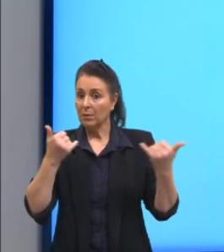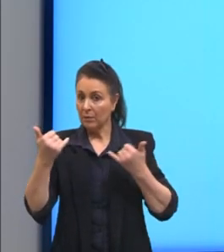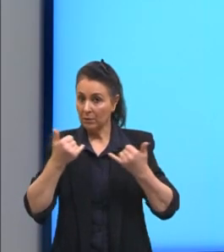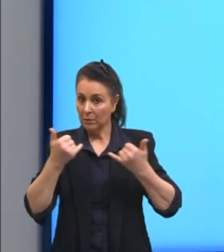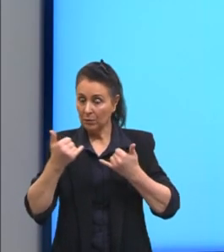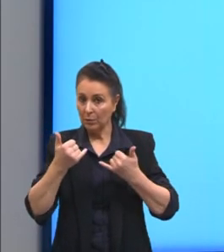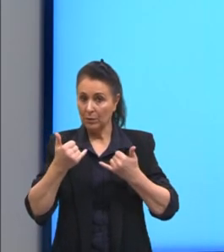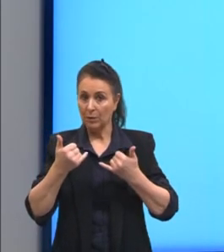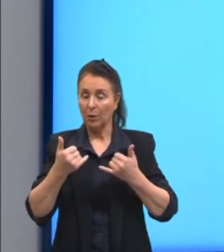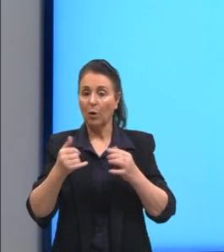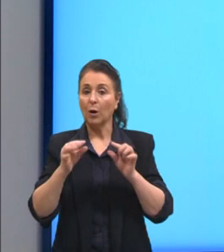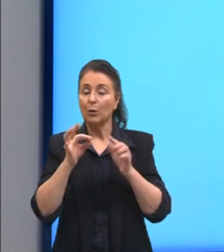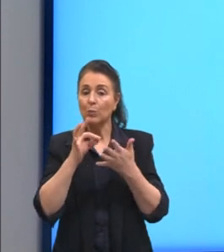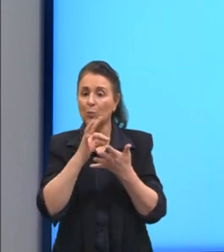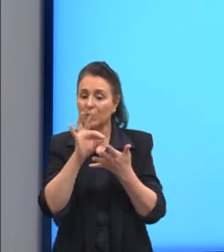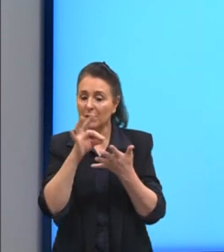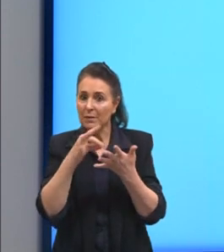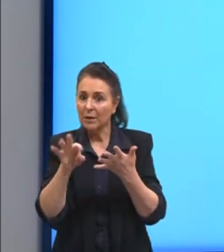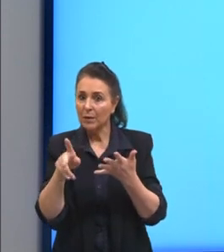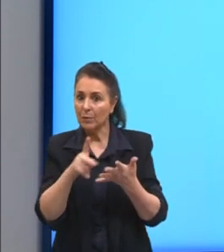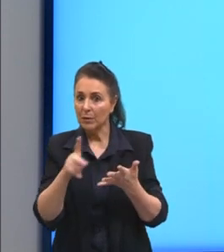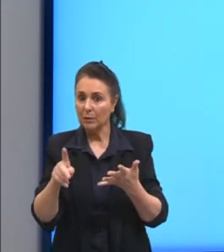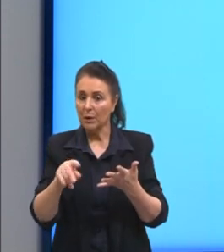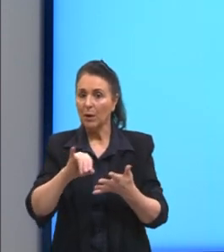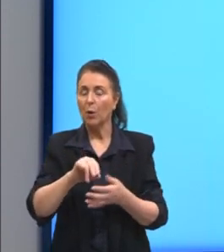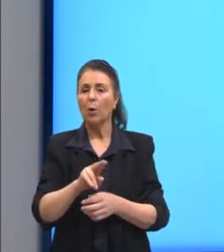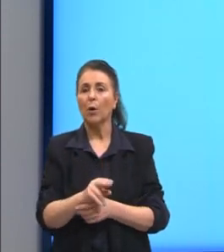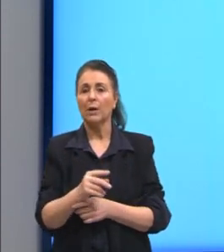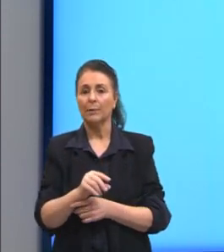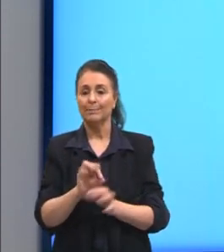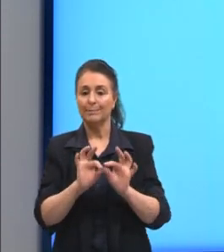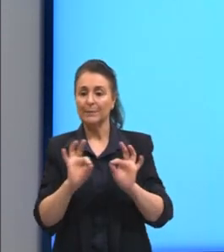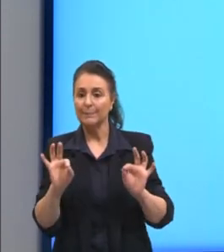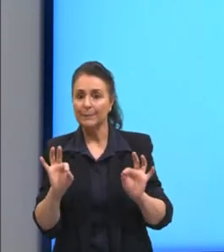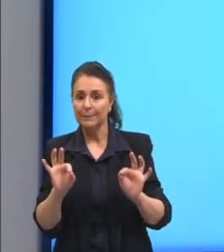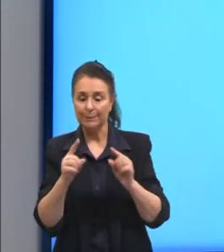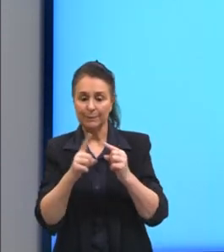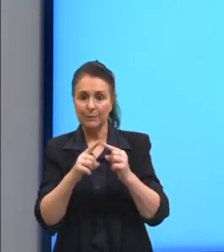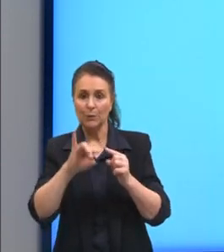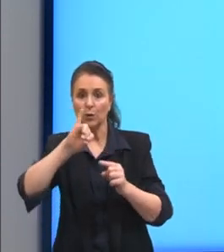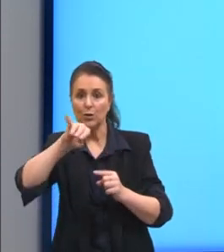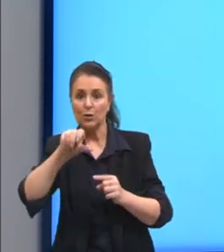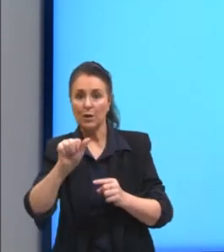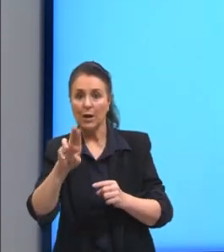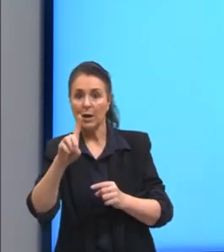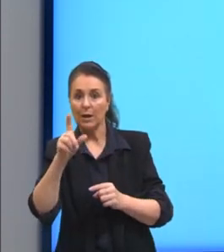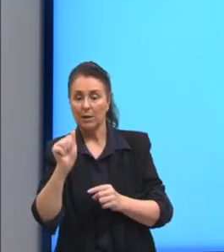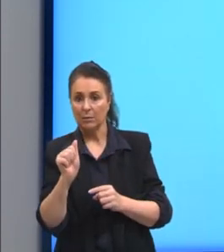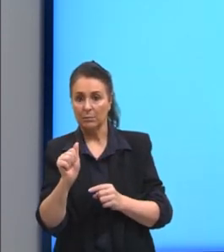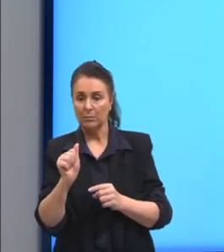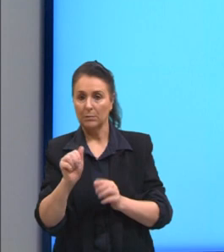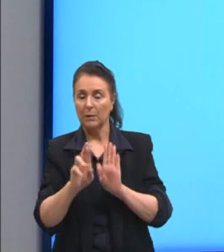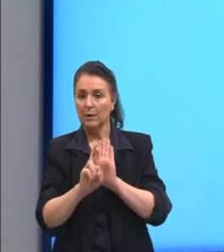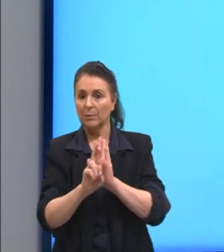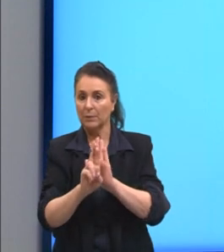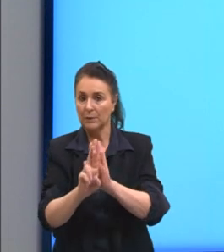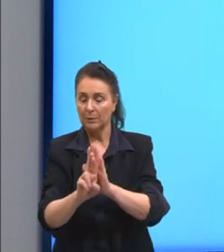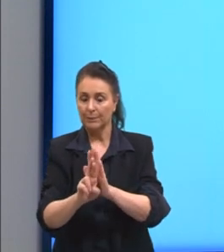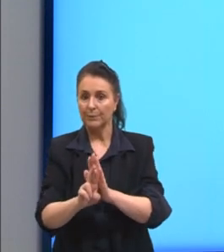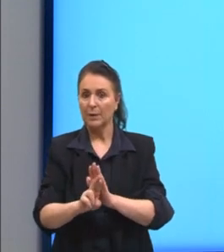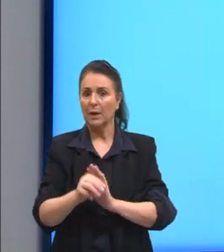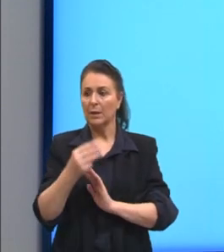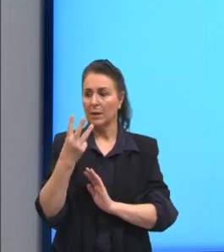Eu destaquei aqui a unidade jarda, que ela é representada de duas formas. Ela representa 3